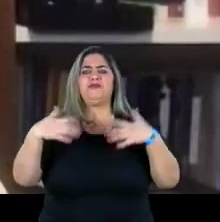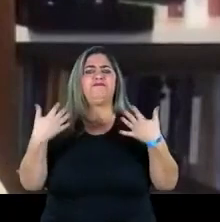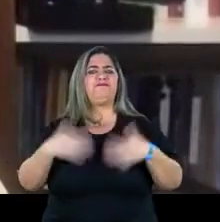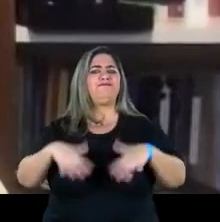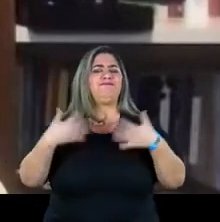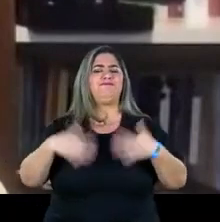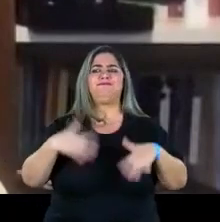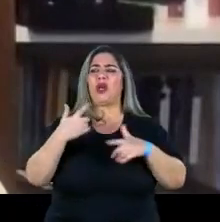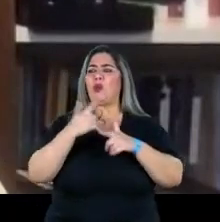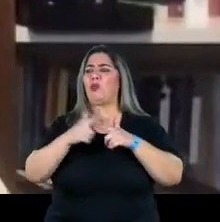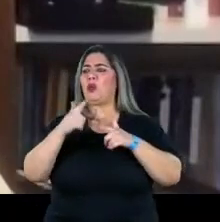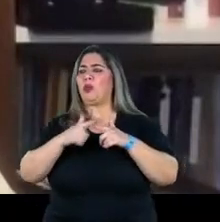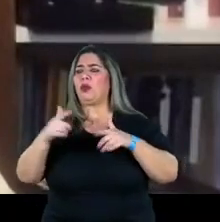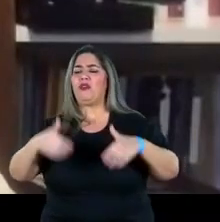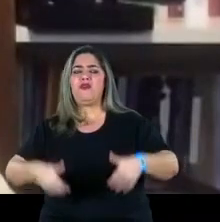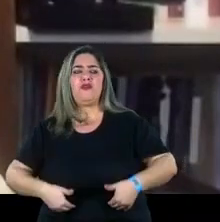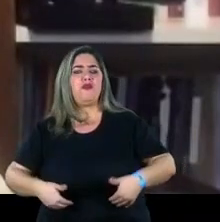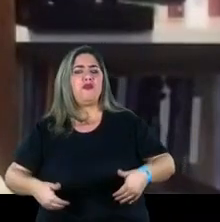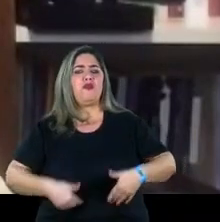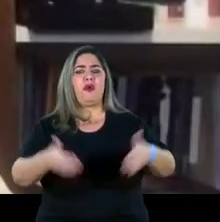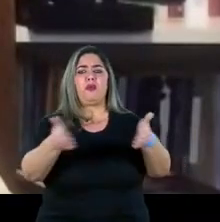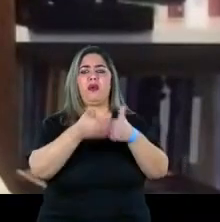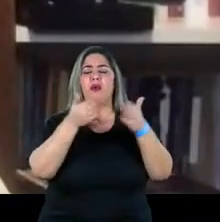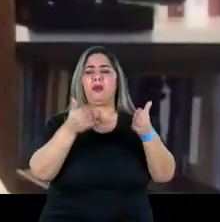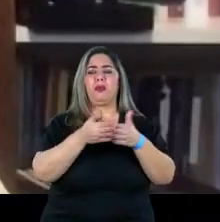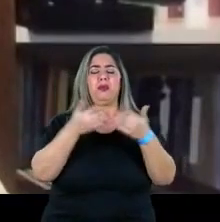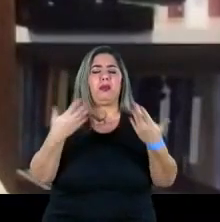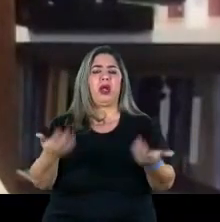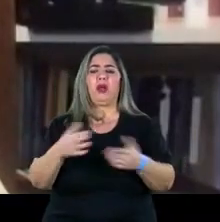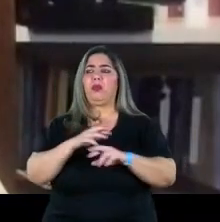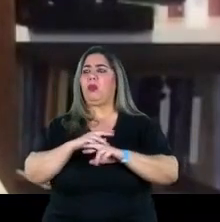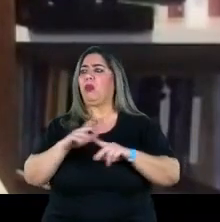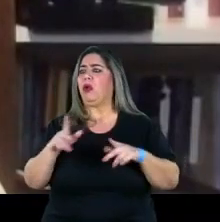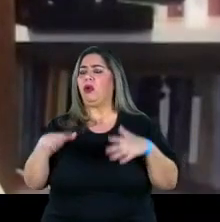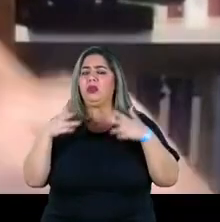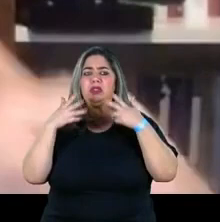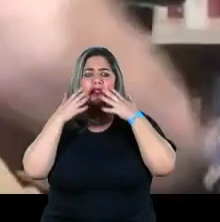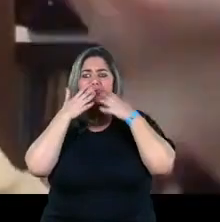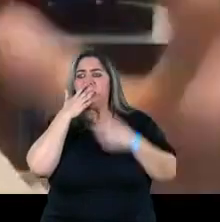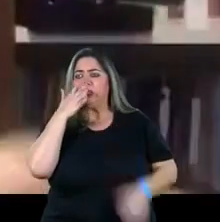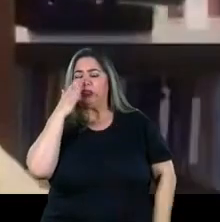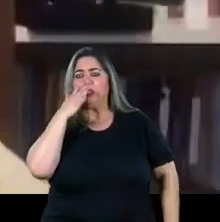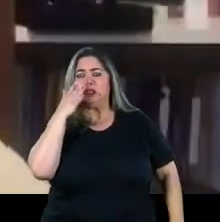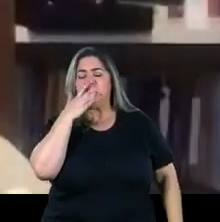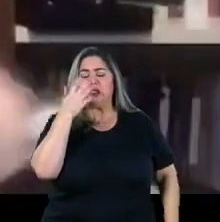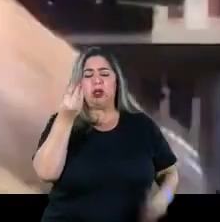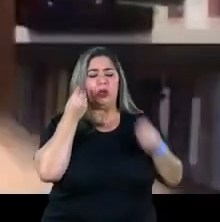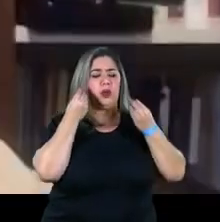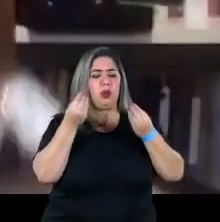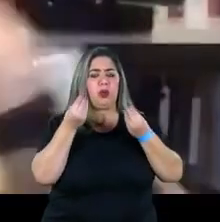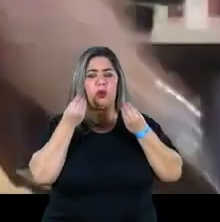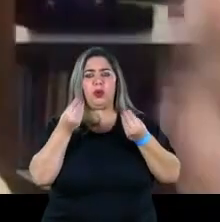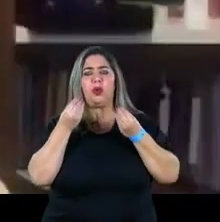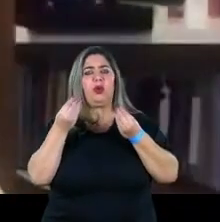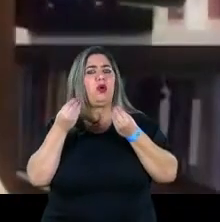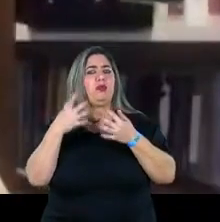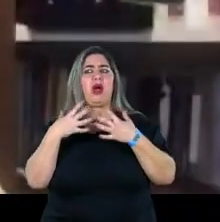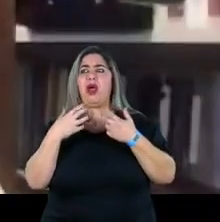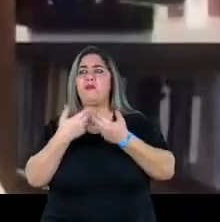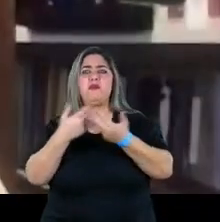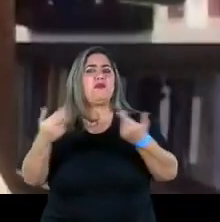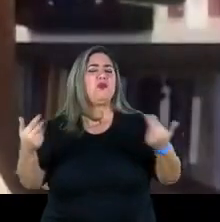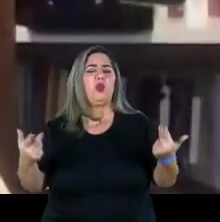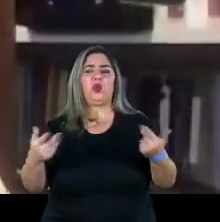enfrentando esse problema todo, uma coisa incrível, o aumento exponencial de